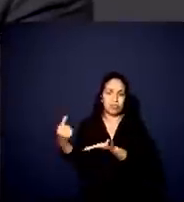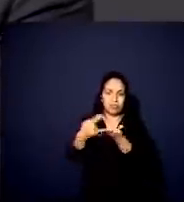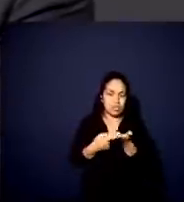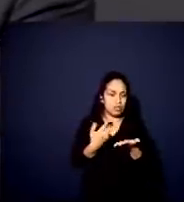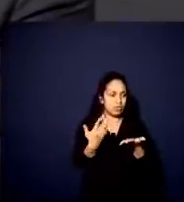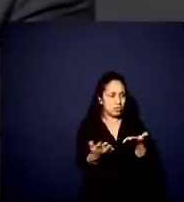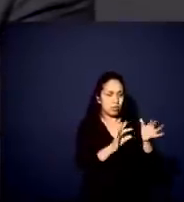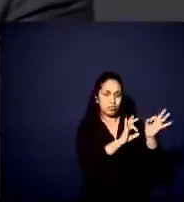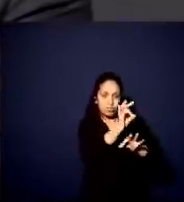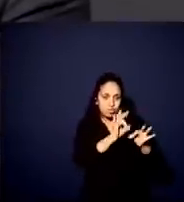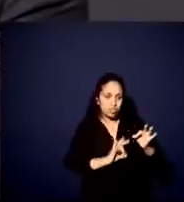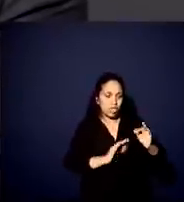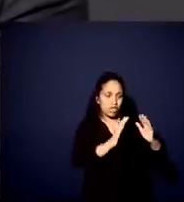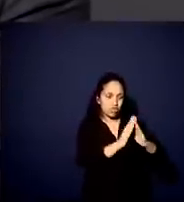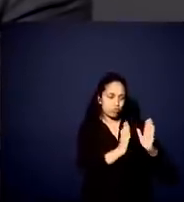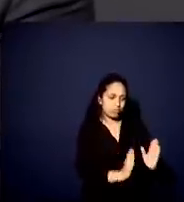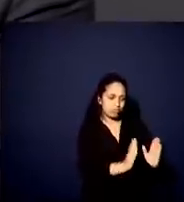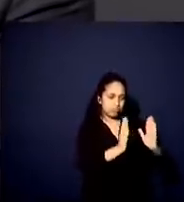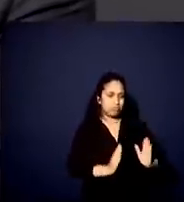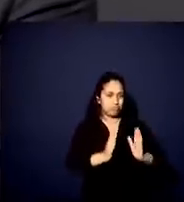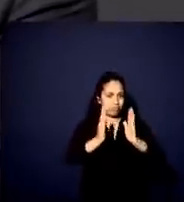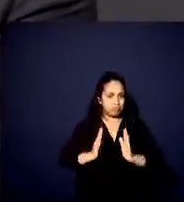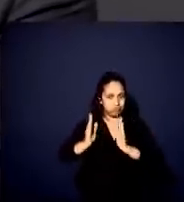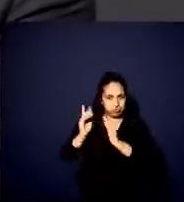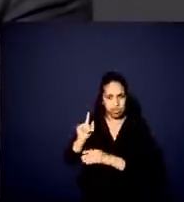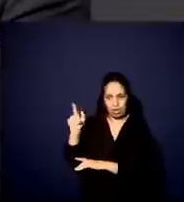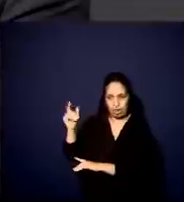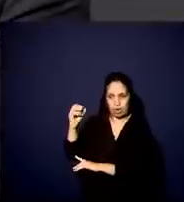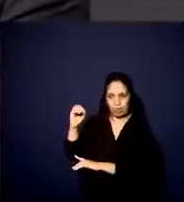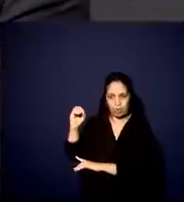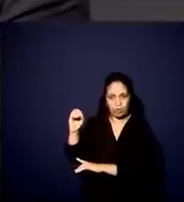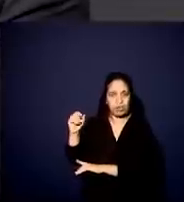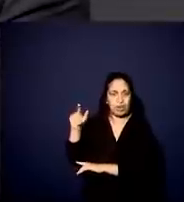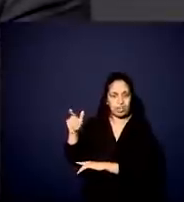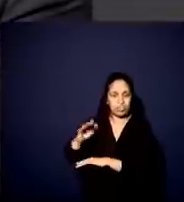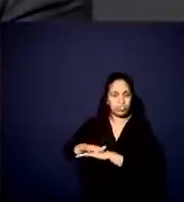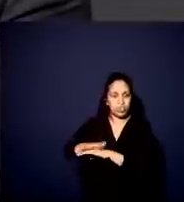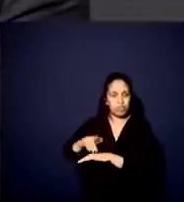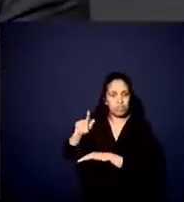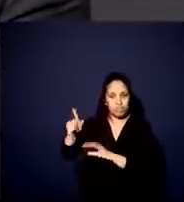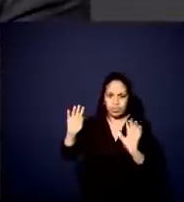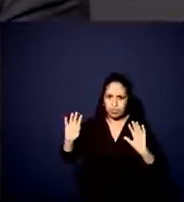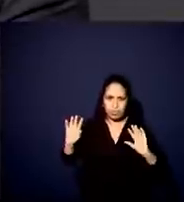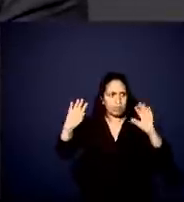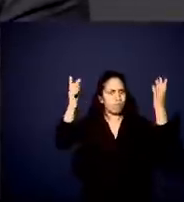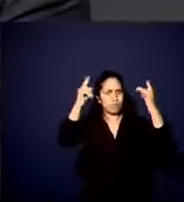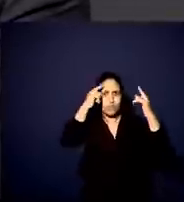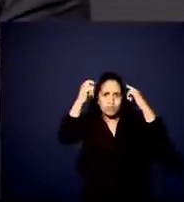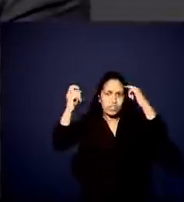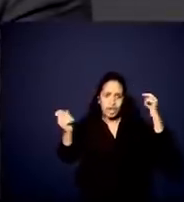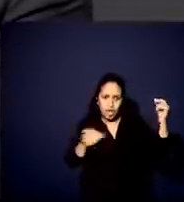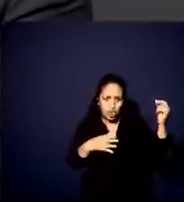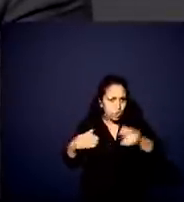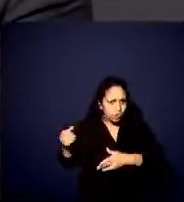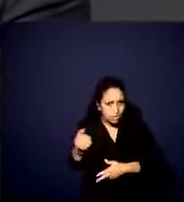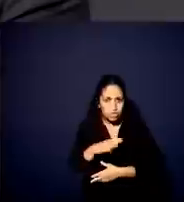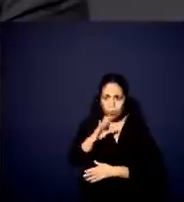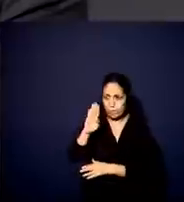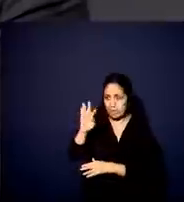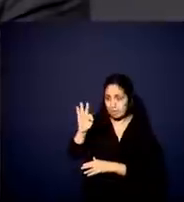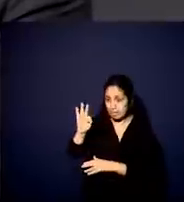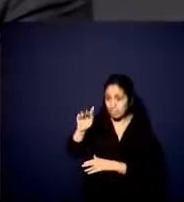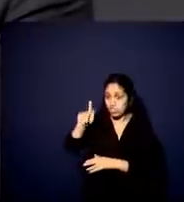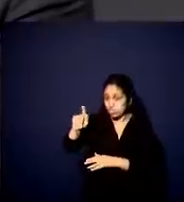imobiliários, o antigo Porto, de Porto Alegre, onde nós realizamos o South Summit, que é um dos grandes eventos de inovação, do qual o BTG é um